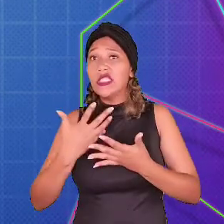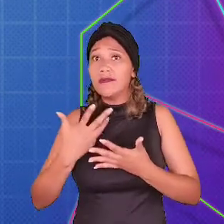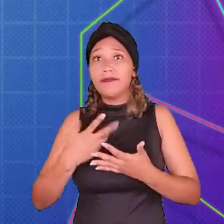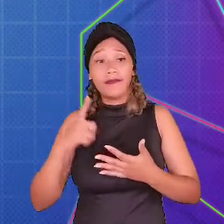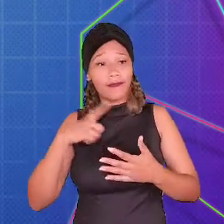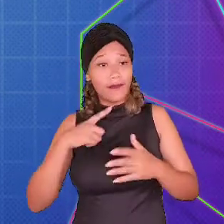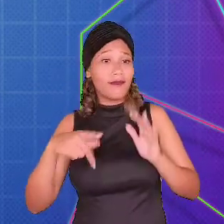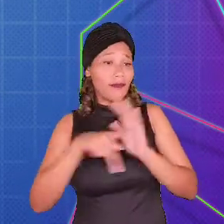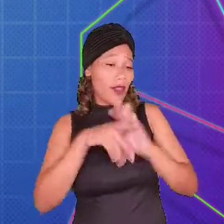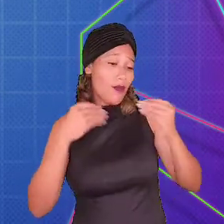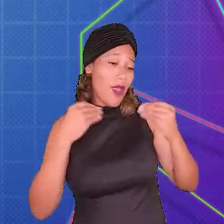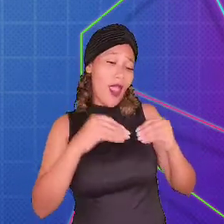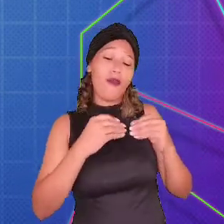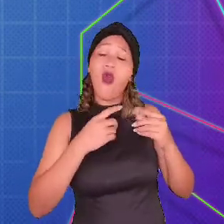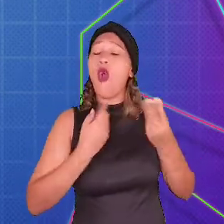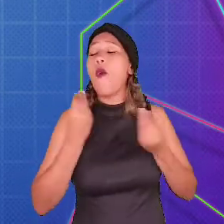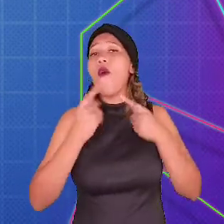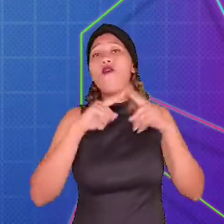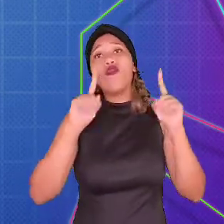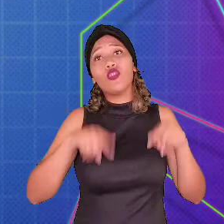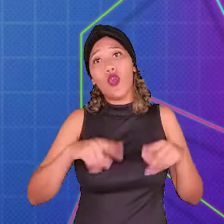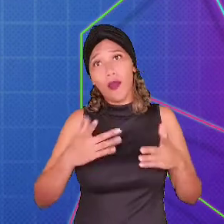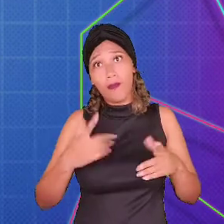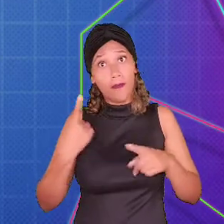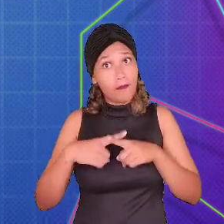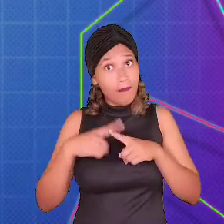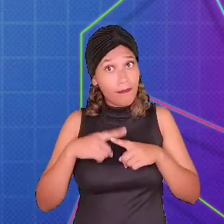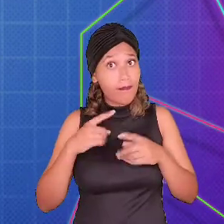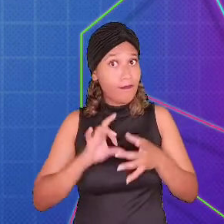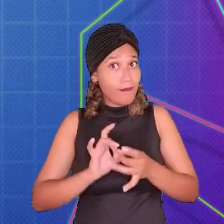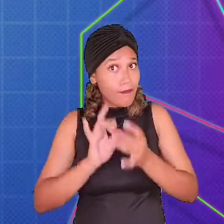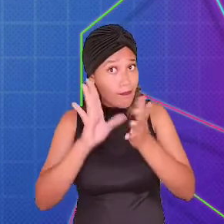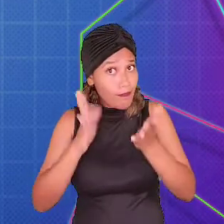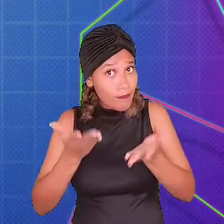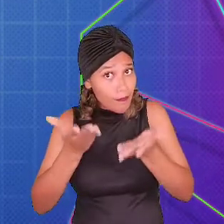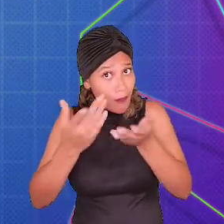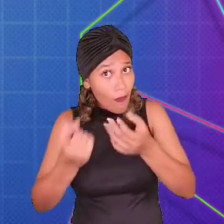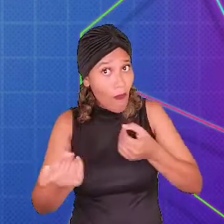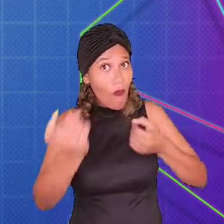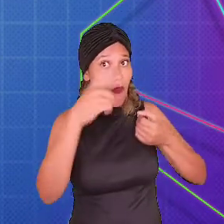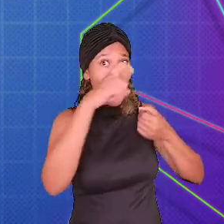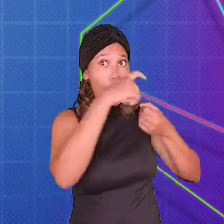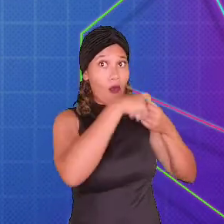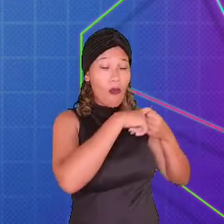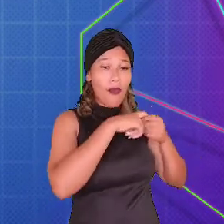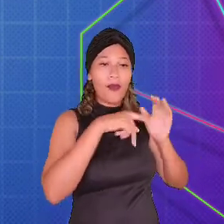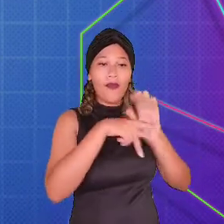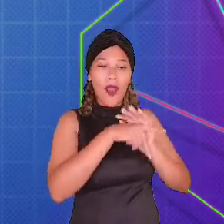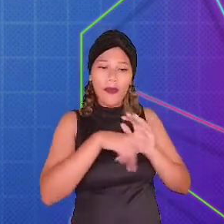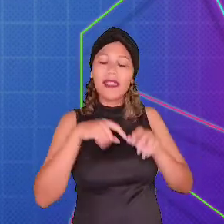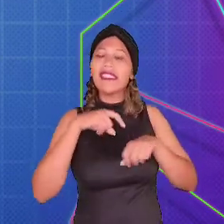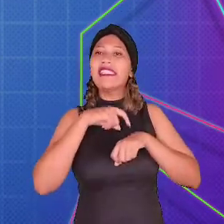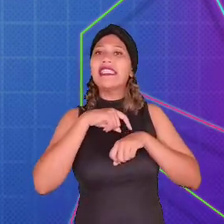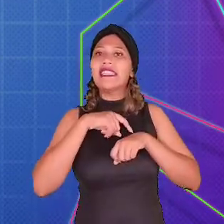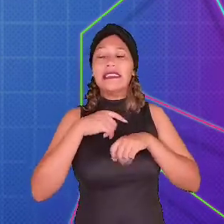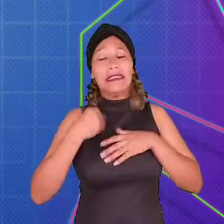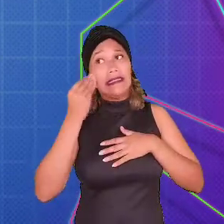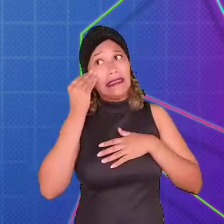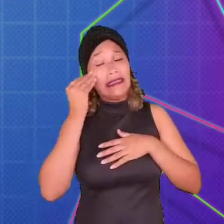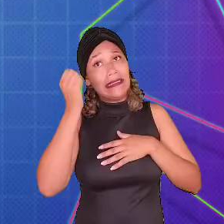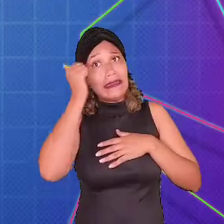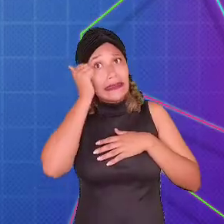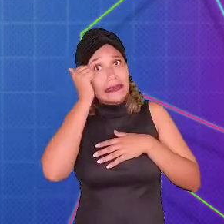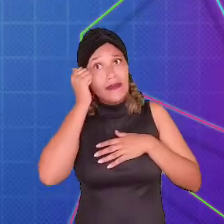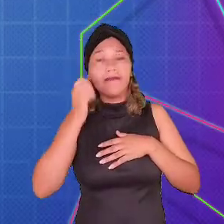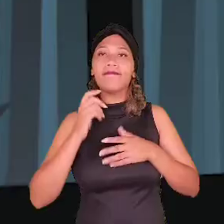Ela foi incorporada no próprio funcionamento do jogo, pois permite que o jogador volte no tempo a alguns segundos a fim de superar